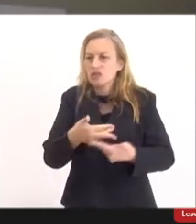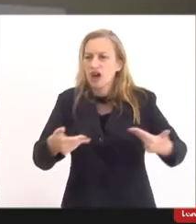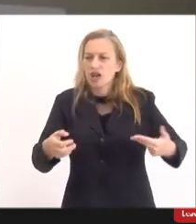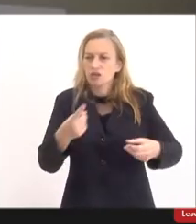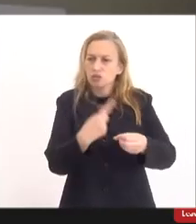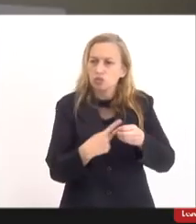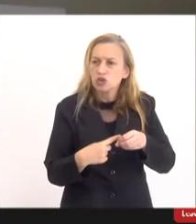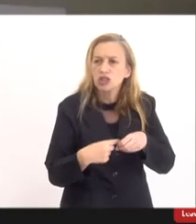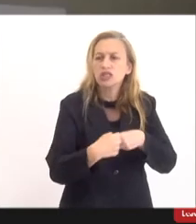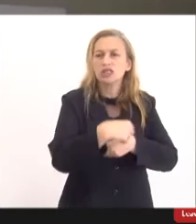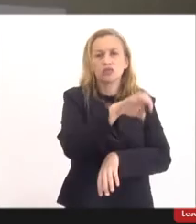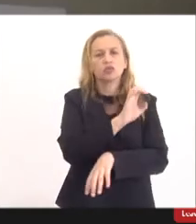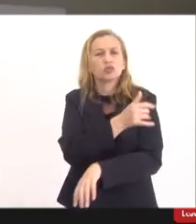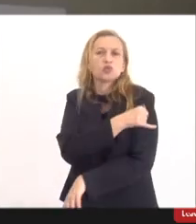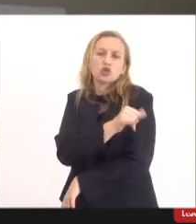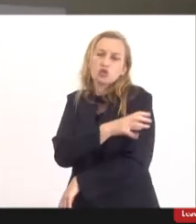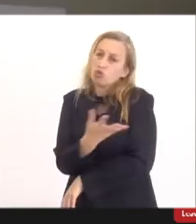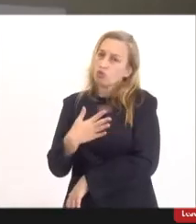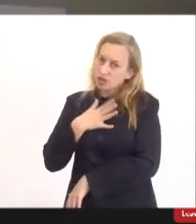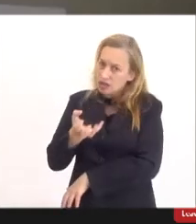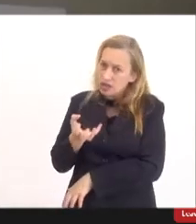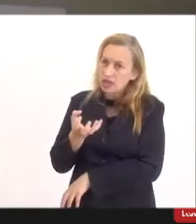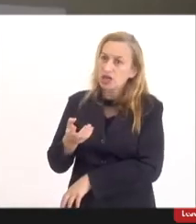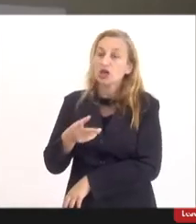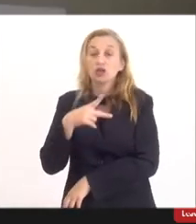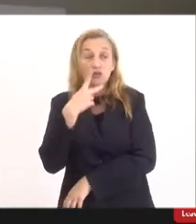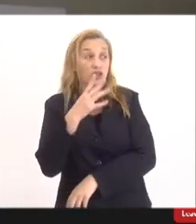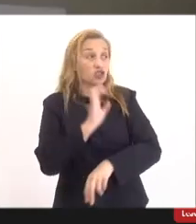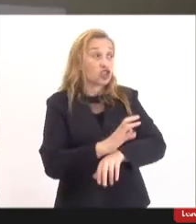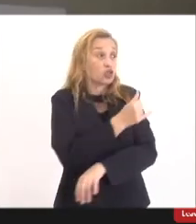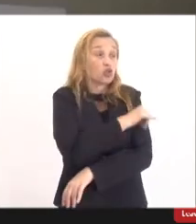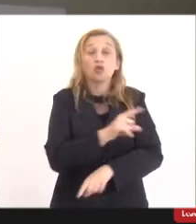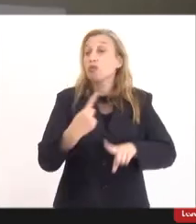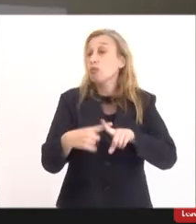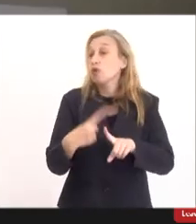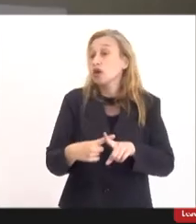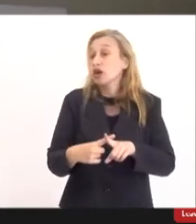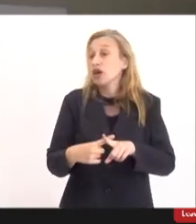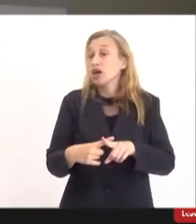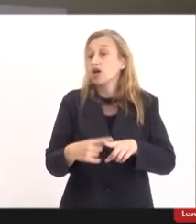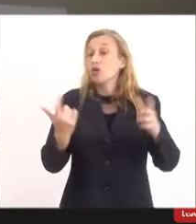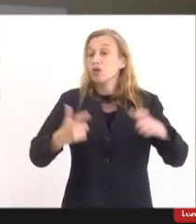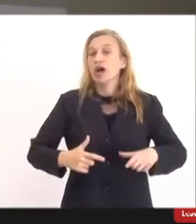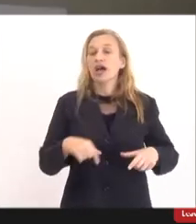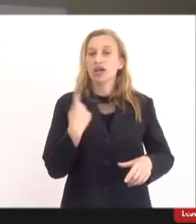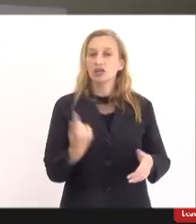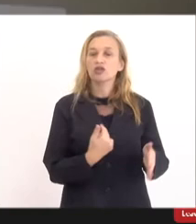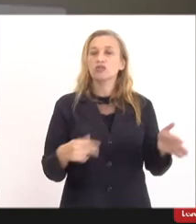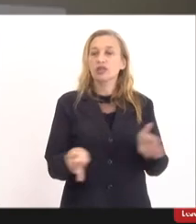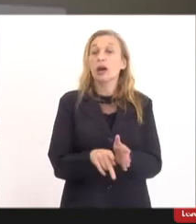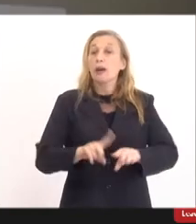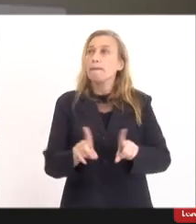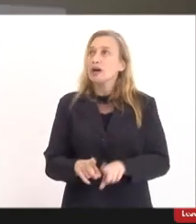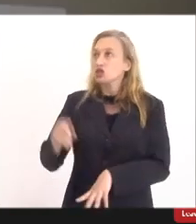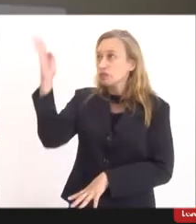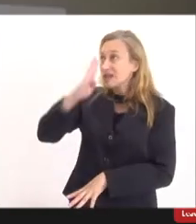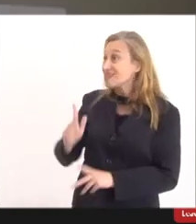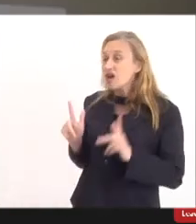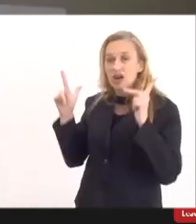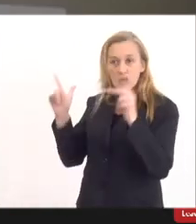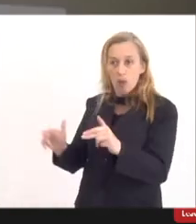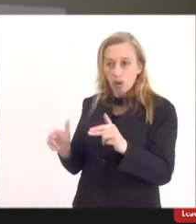municípios do Rio como a gente gostaria. estou falando aqui de estado do Rio porque esse é o nosso âmbito, mas no Brasil a situação é a mesma.